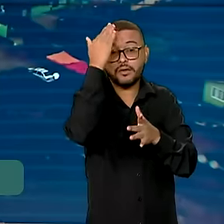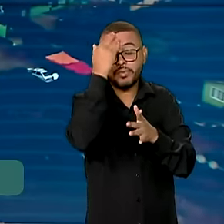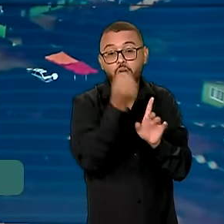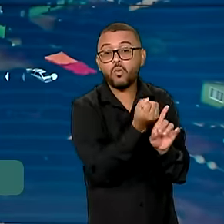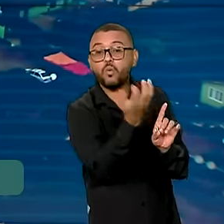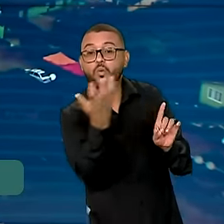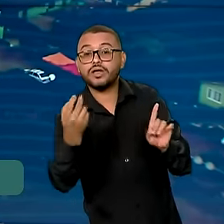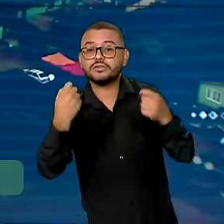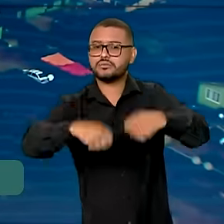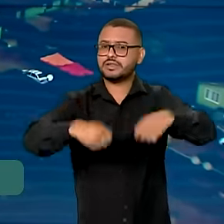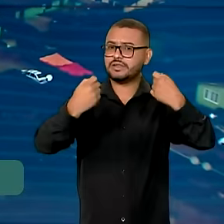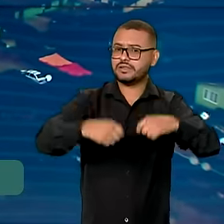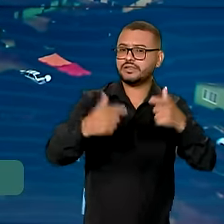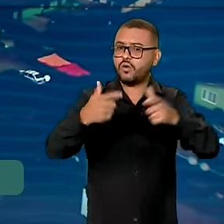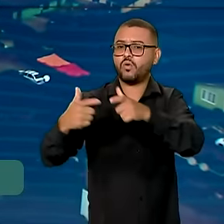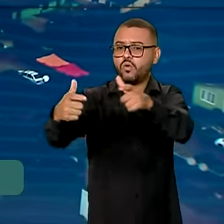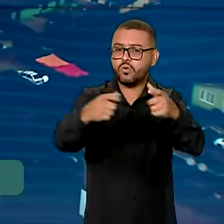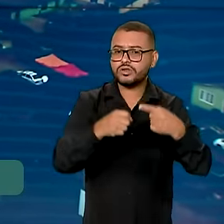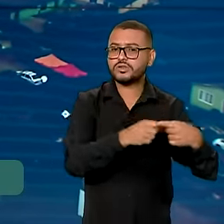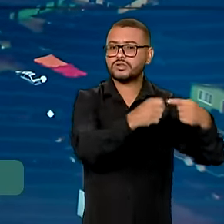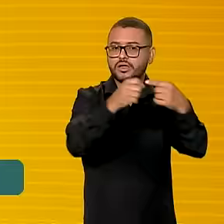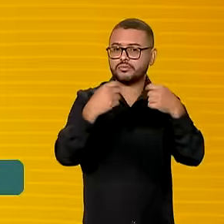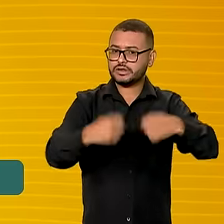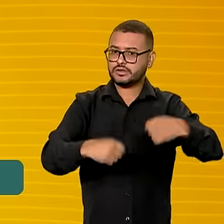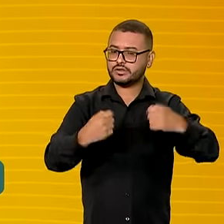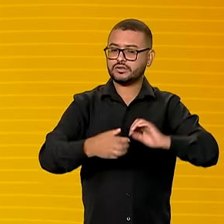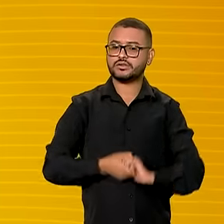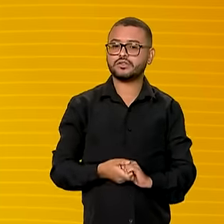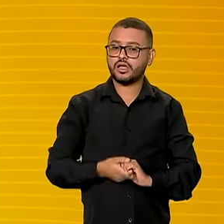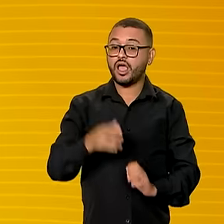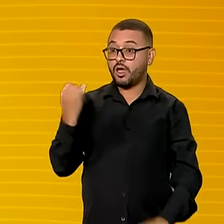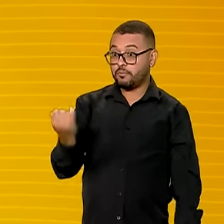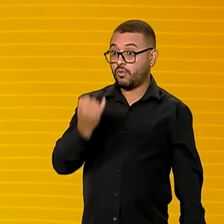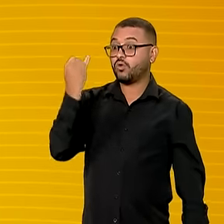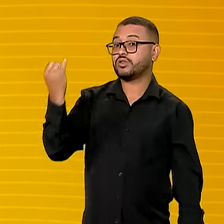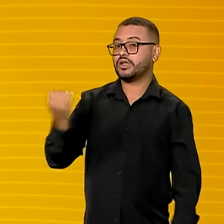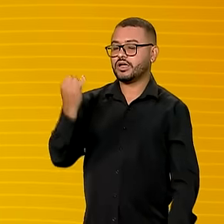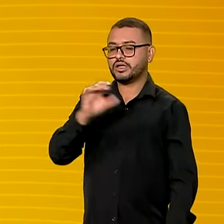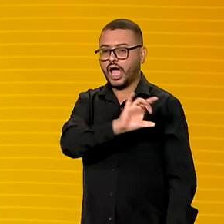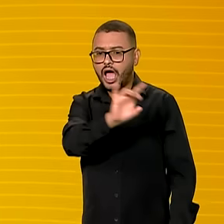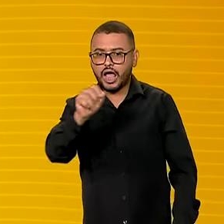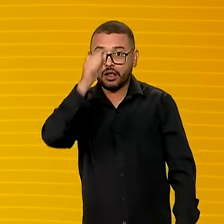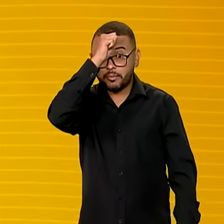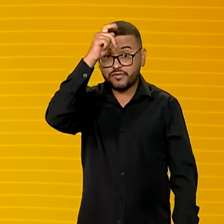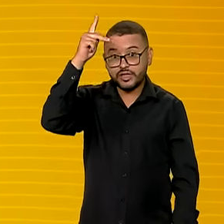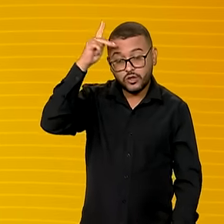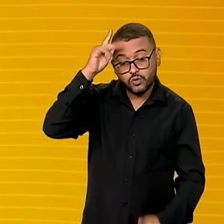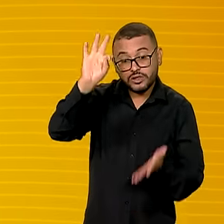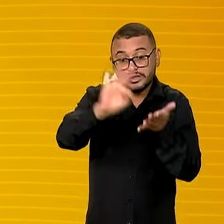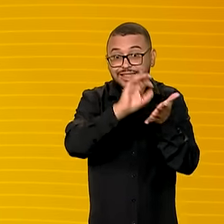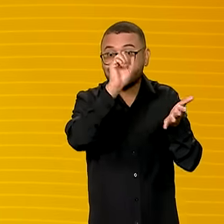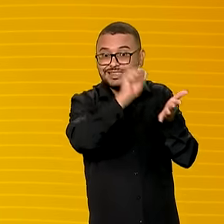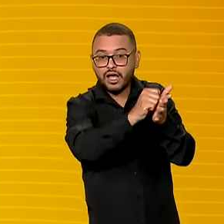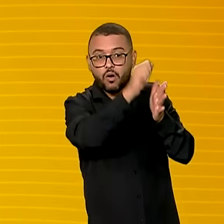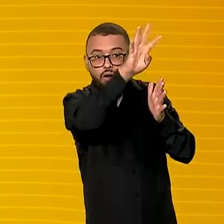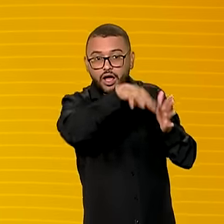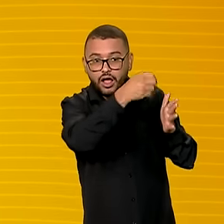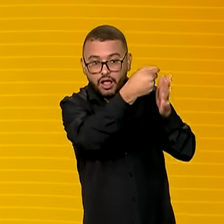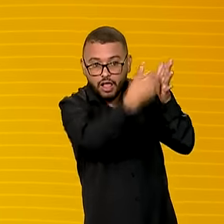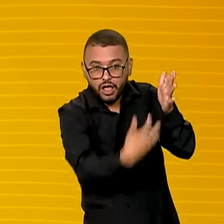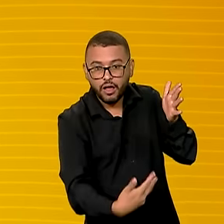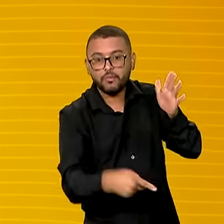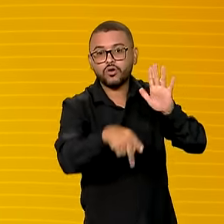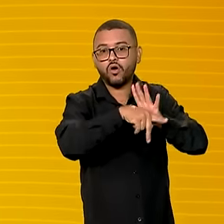das necessidades dos municípios atingidos. É muito importante que os prefeitos preencham o formulário que está dentro do site